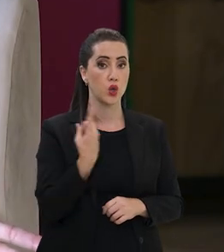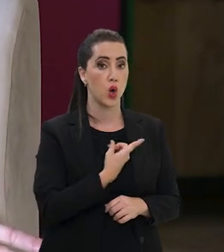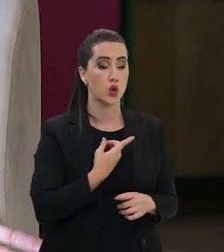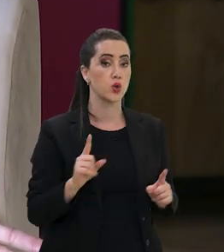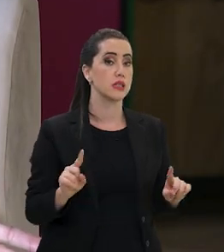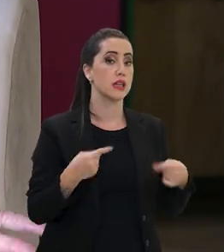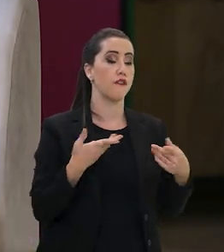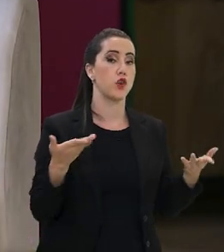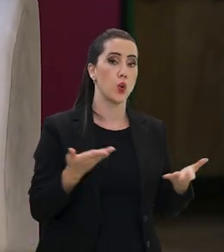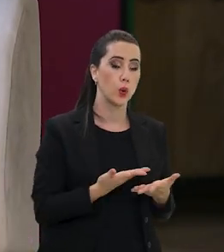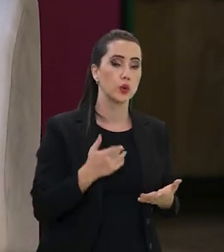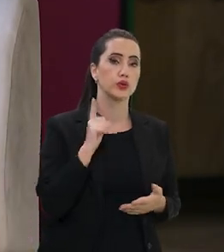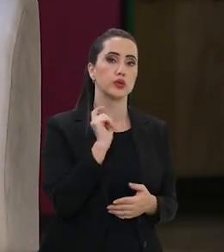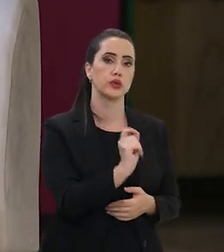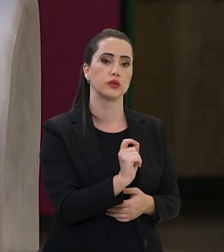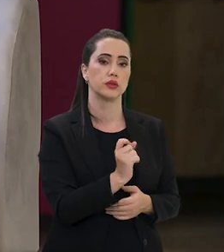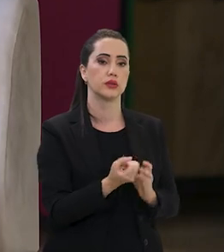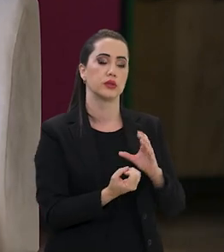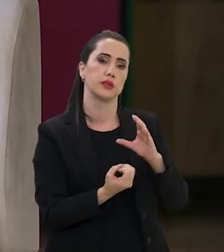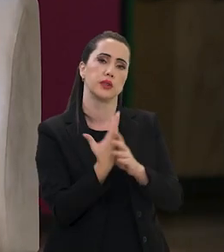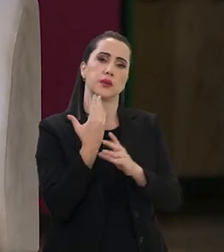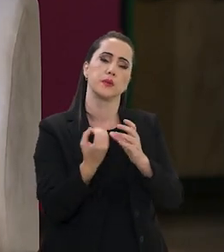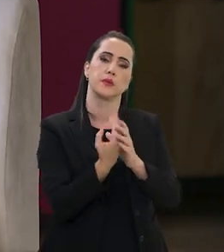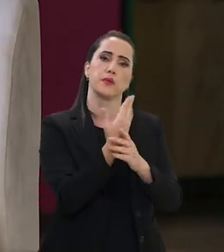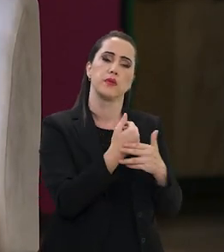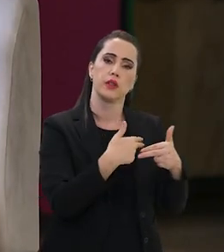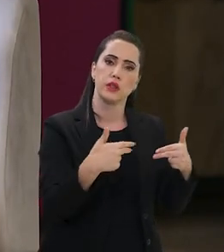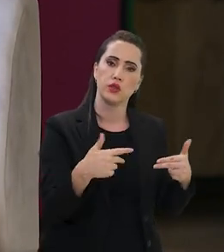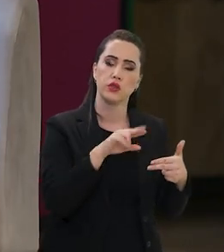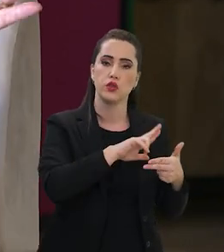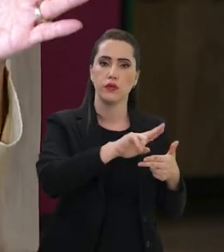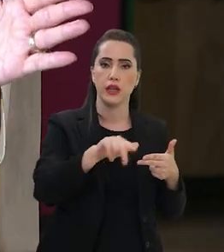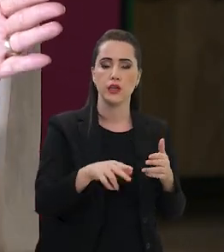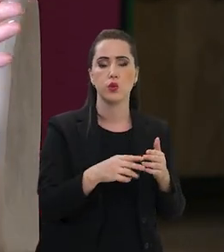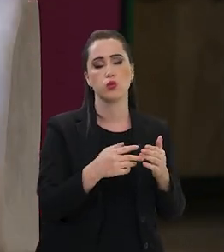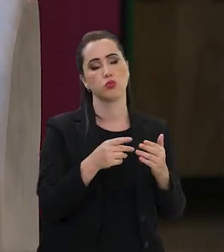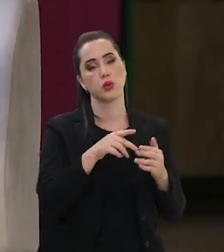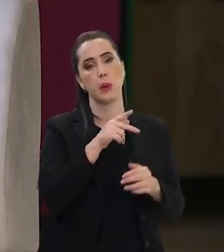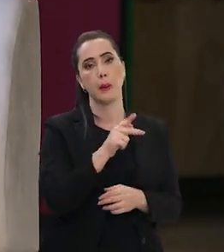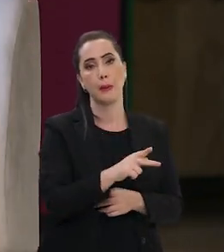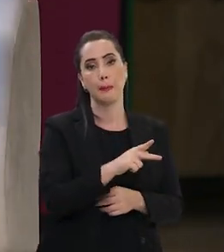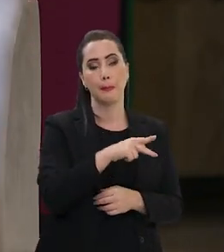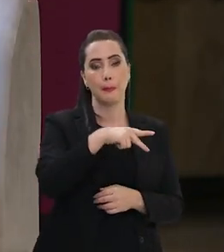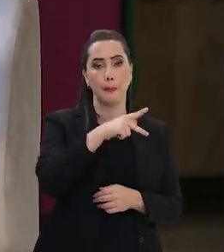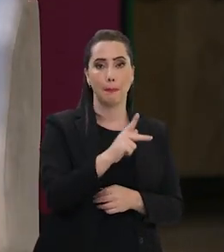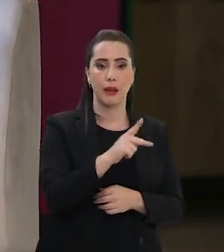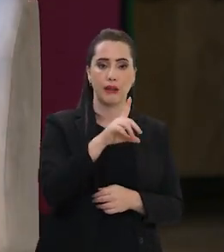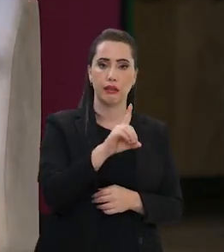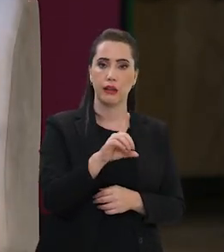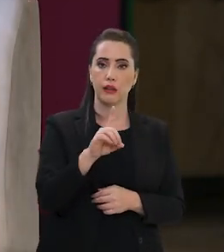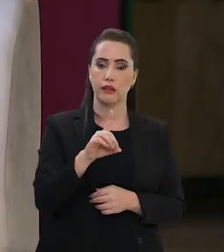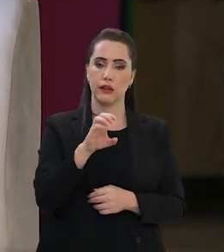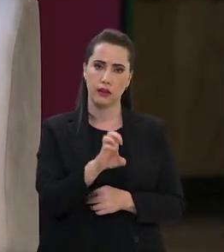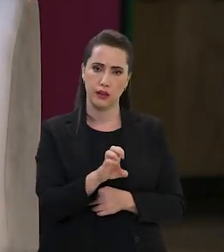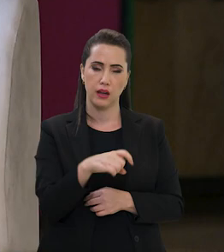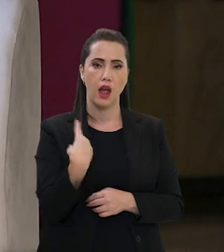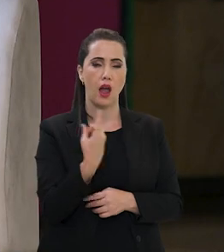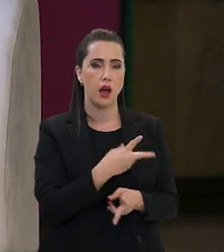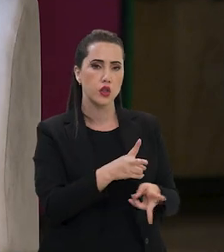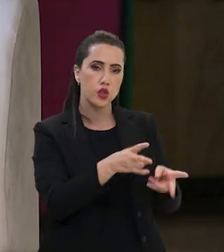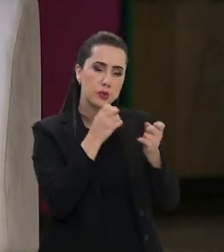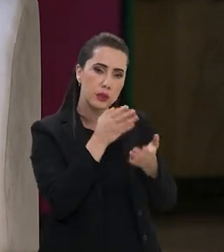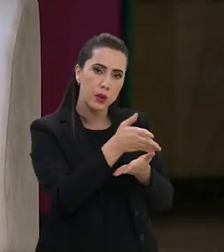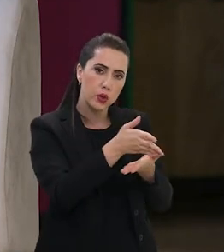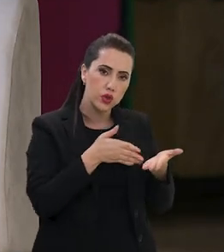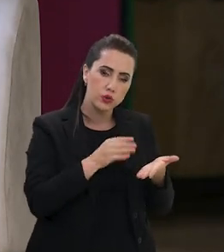desafio hoje no PDDE, foram criados muitos tipos de PDDE, a gente está fazendo, a gente percebeu que dividir